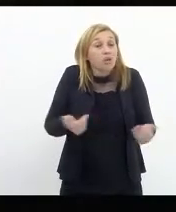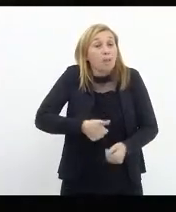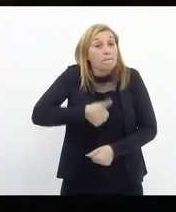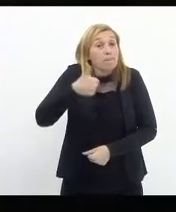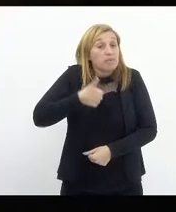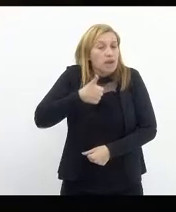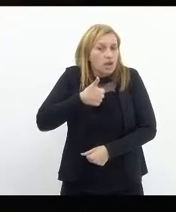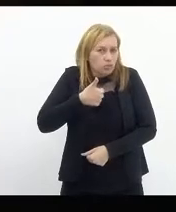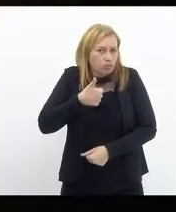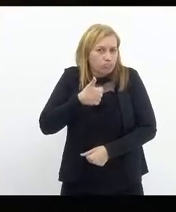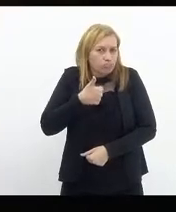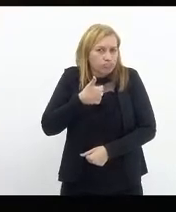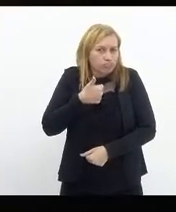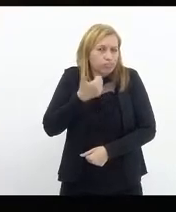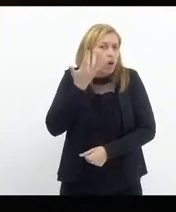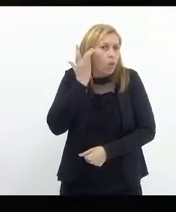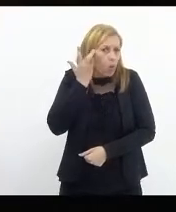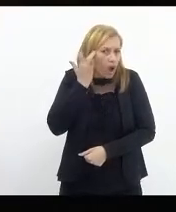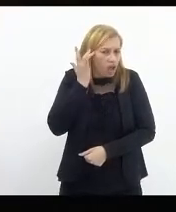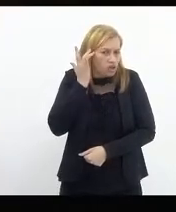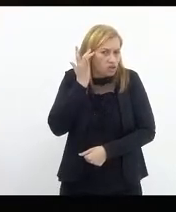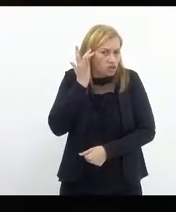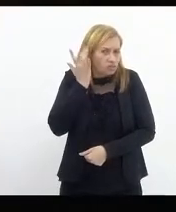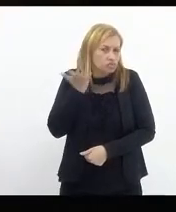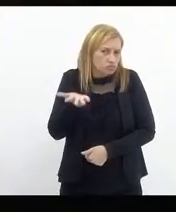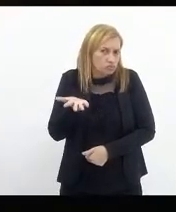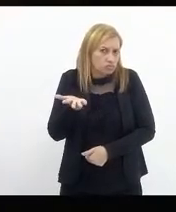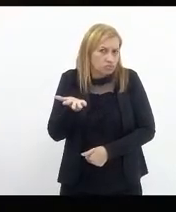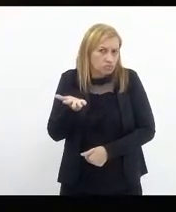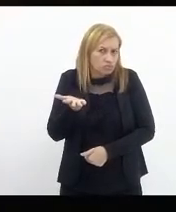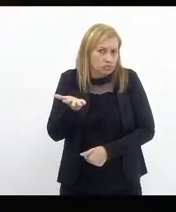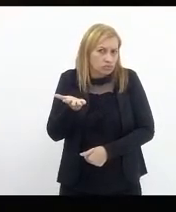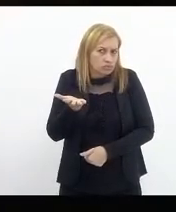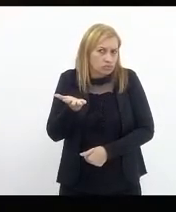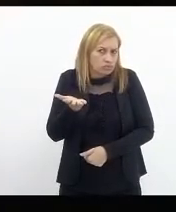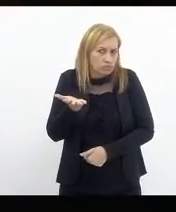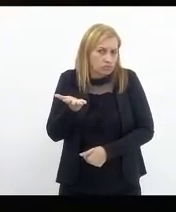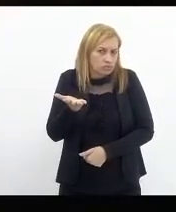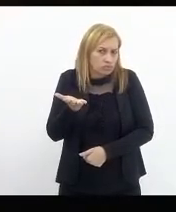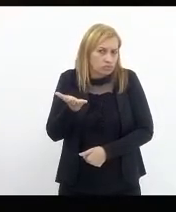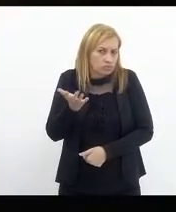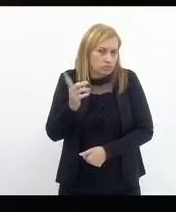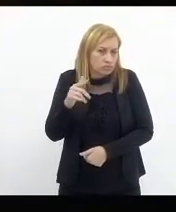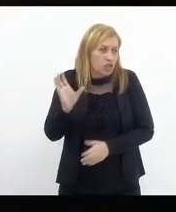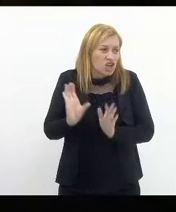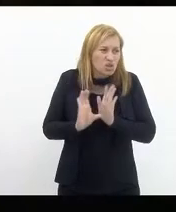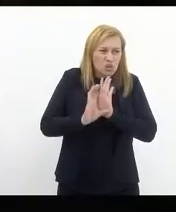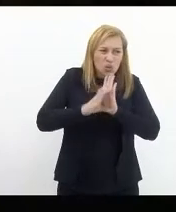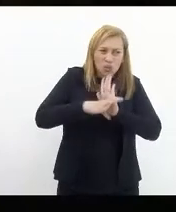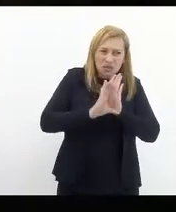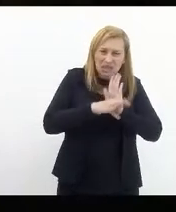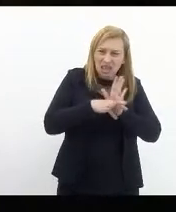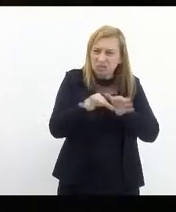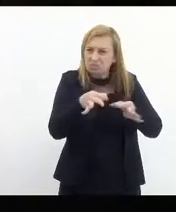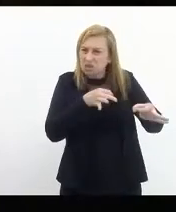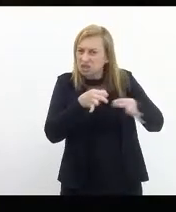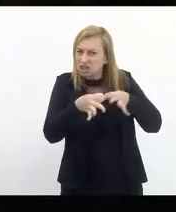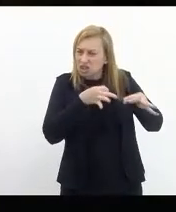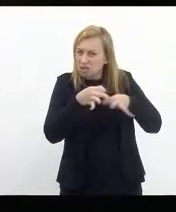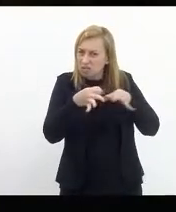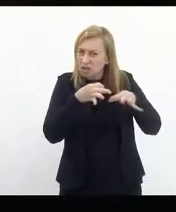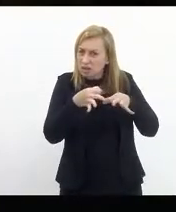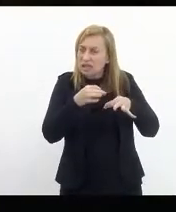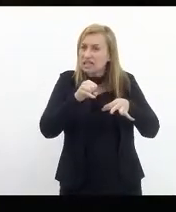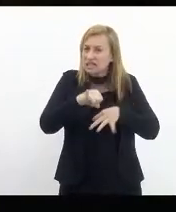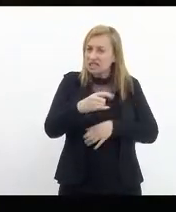eu acho que é imperioso esse conceito de planejamento. Se nós